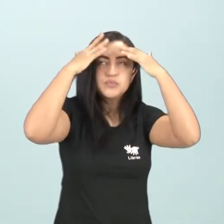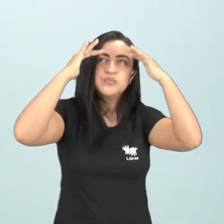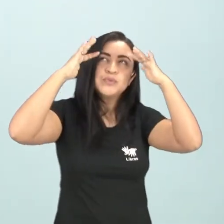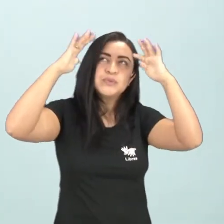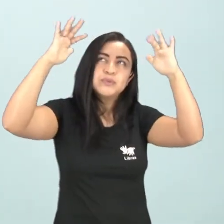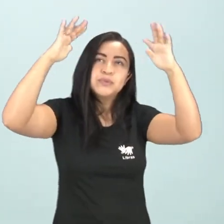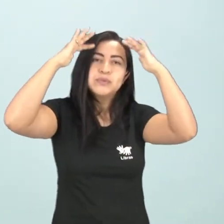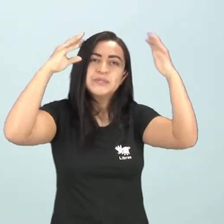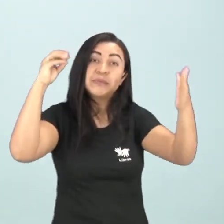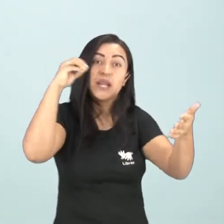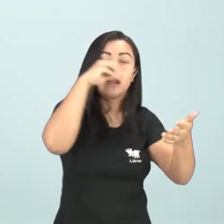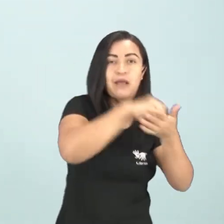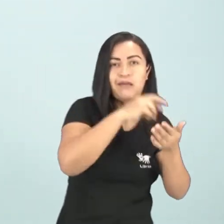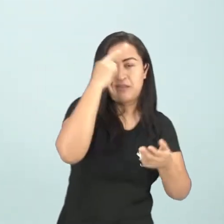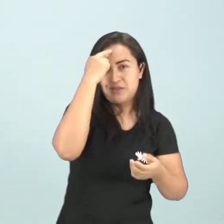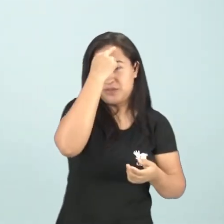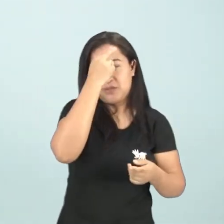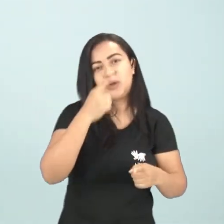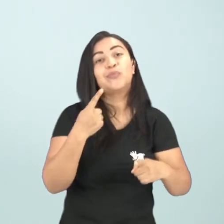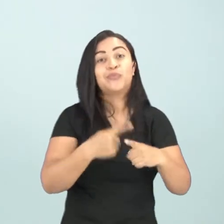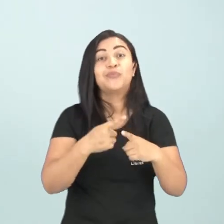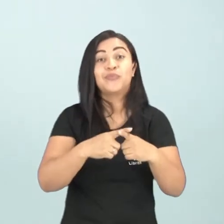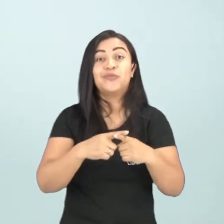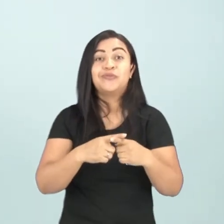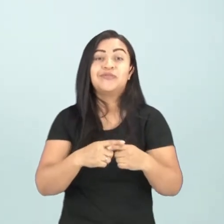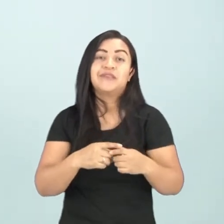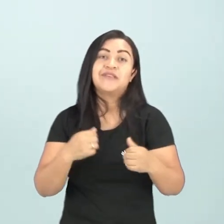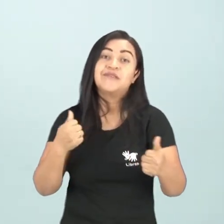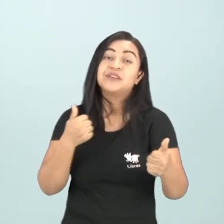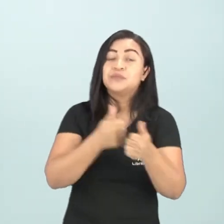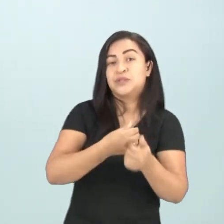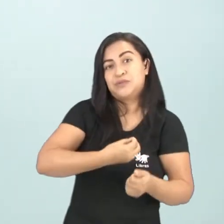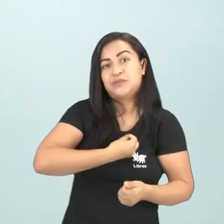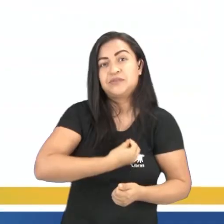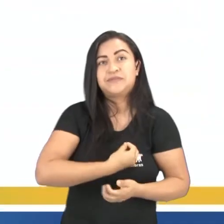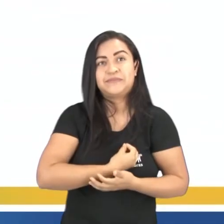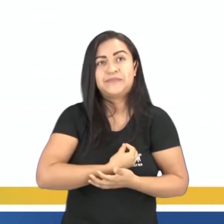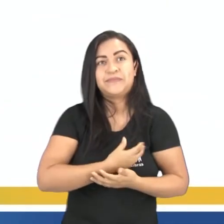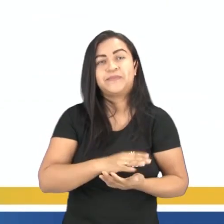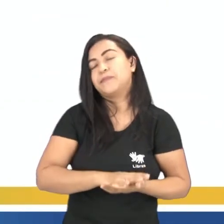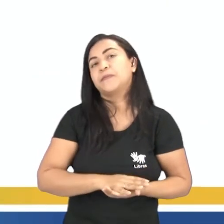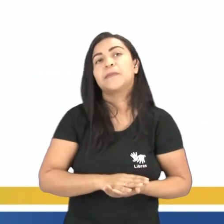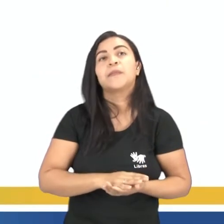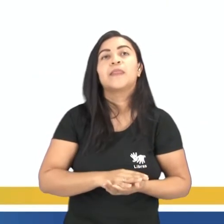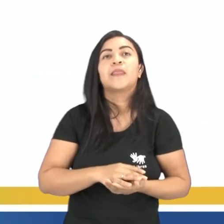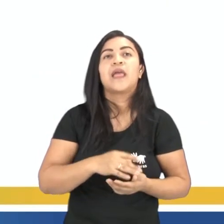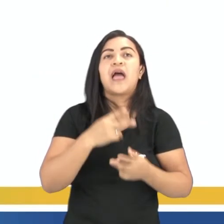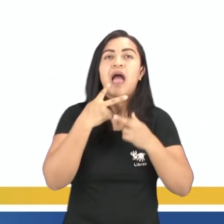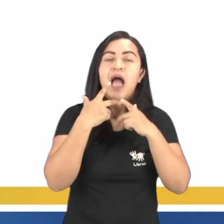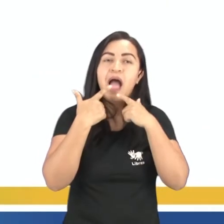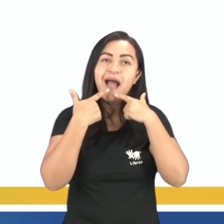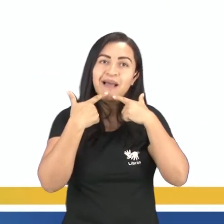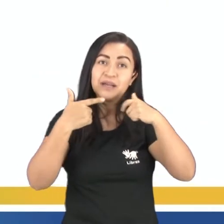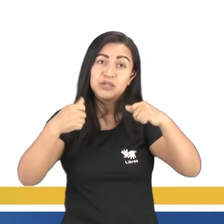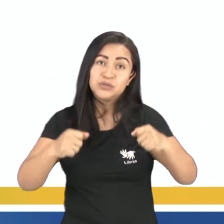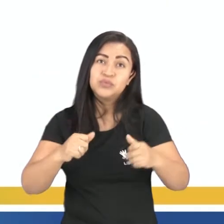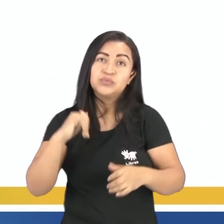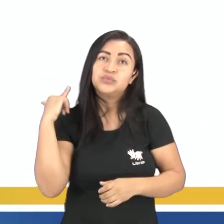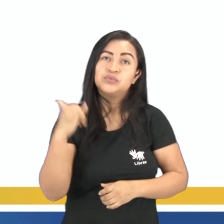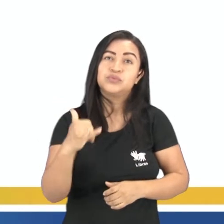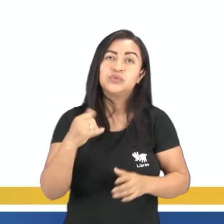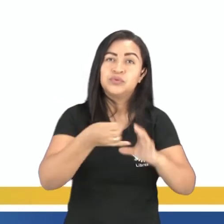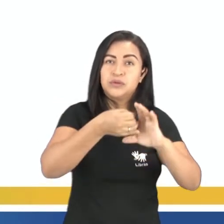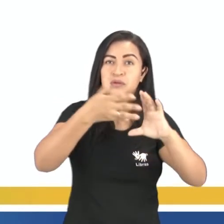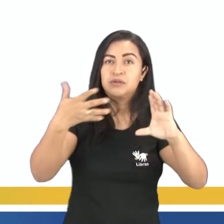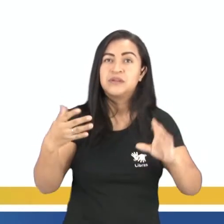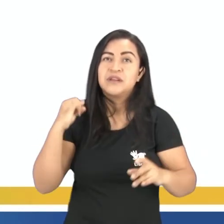identificar também com isso, porque faz parte da nossa vida. A linguagem dos contos tem como característica essencial algo comum